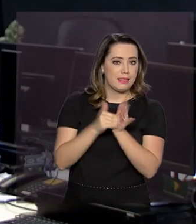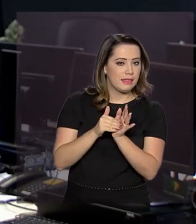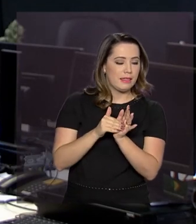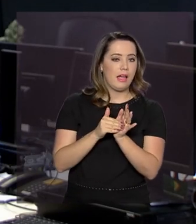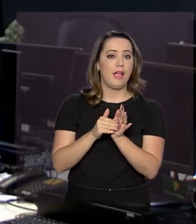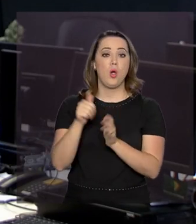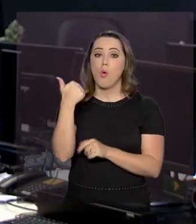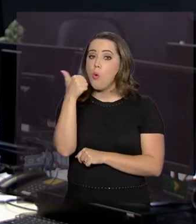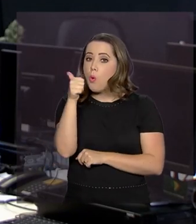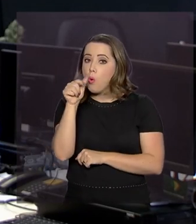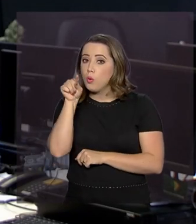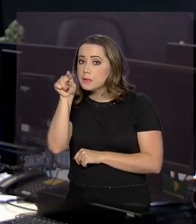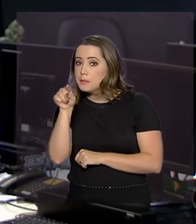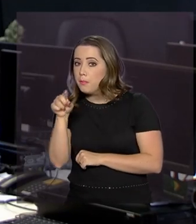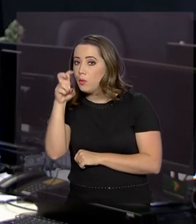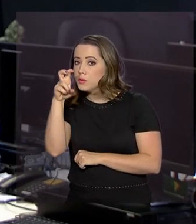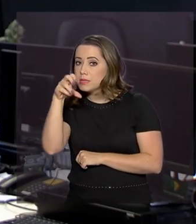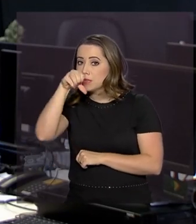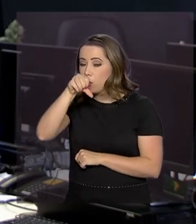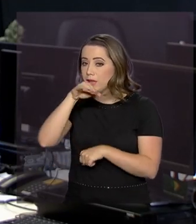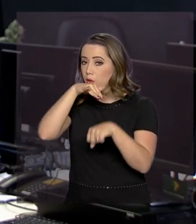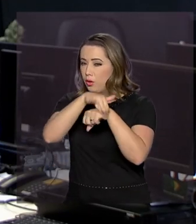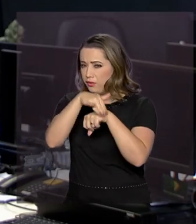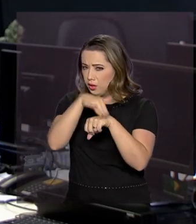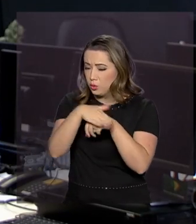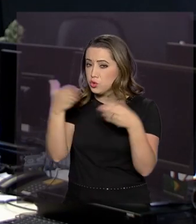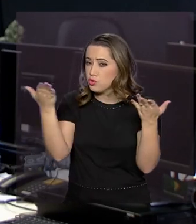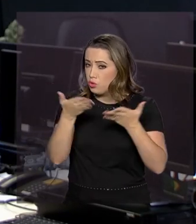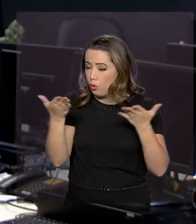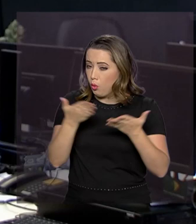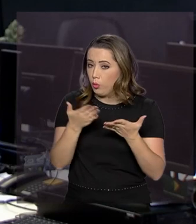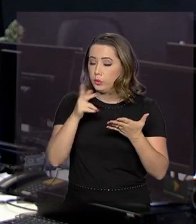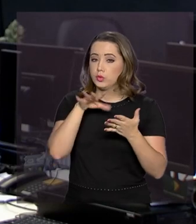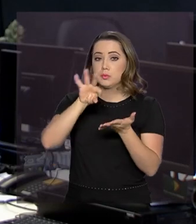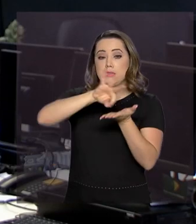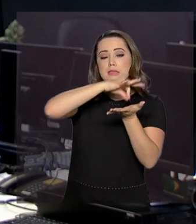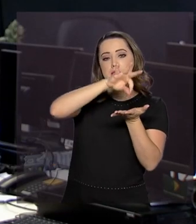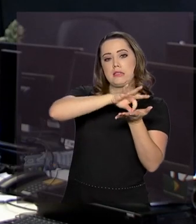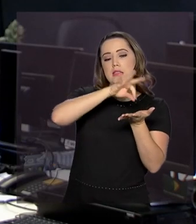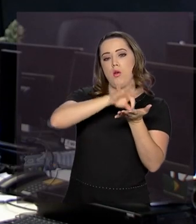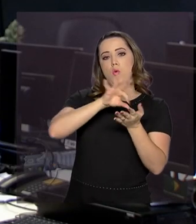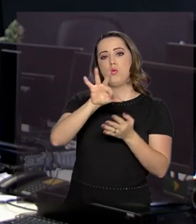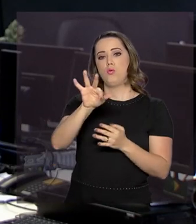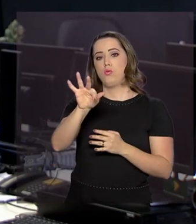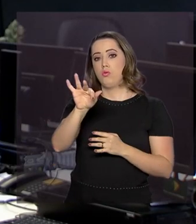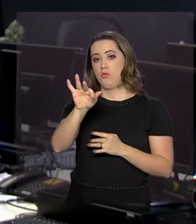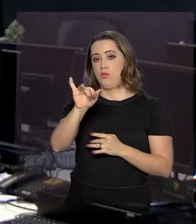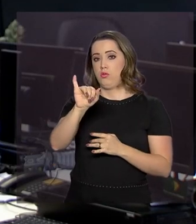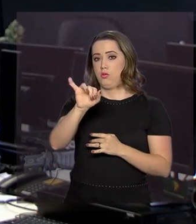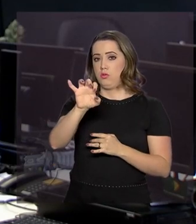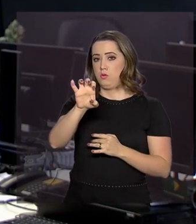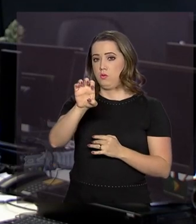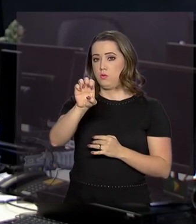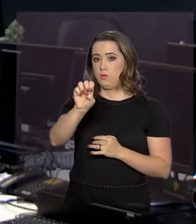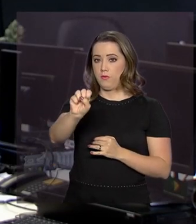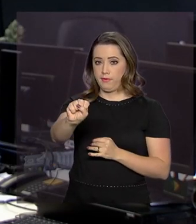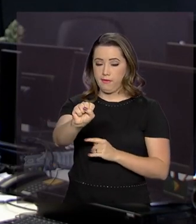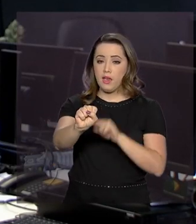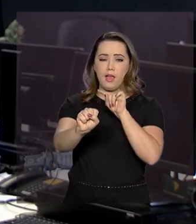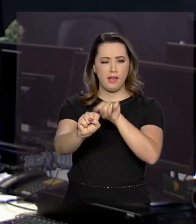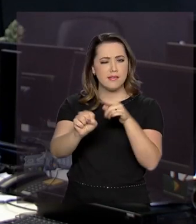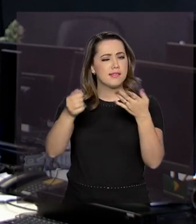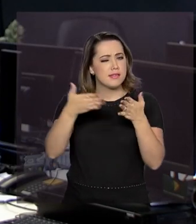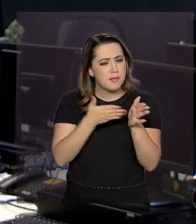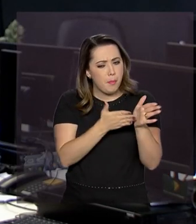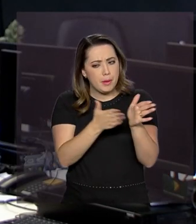horas e 59 minutos desta segunda-feira para se inscrever pelo site do programa. Nessa etapa são ofertadas 46.600